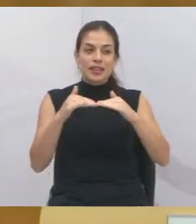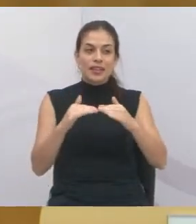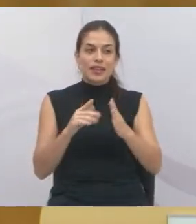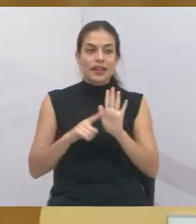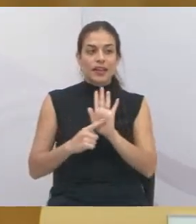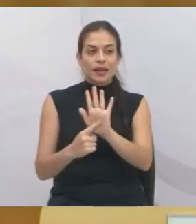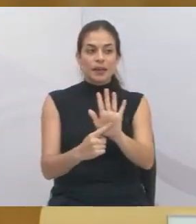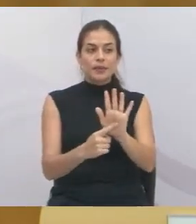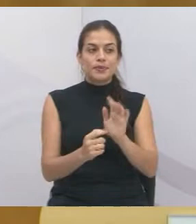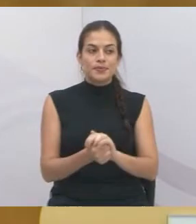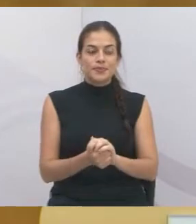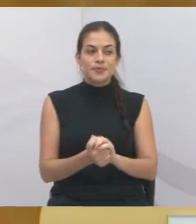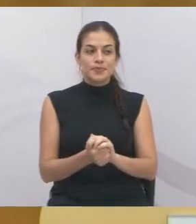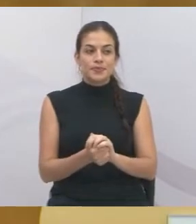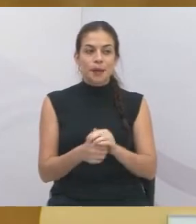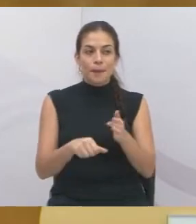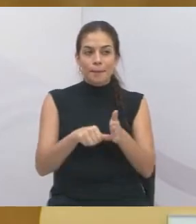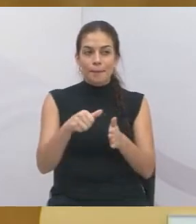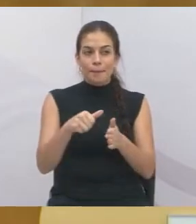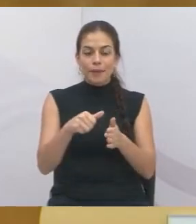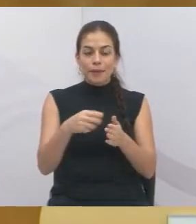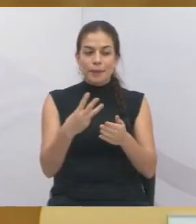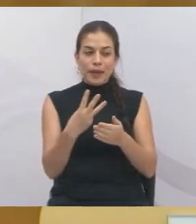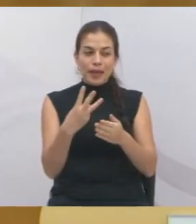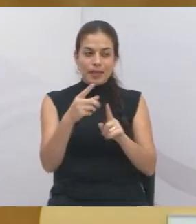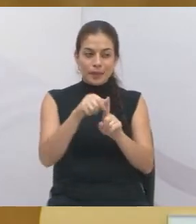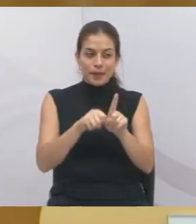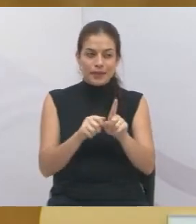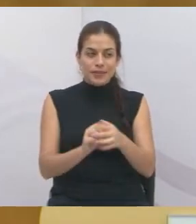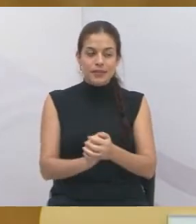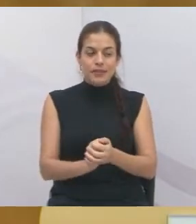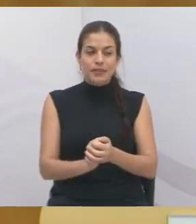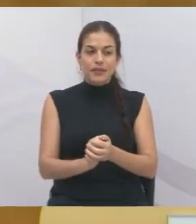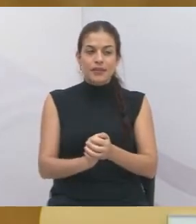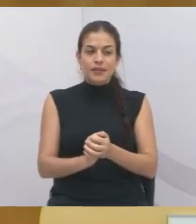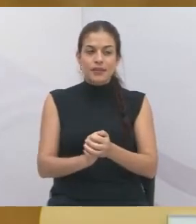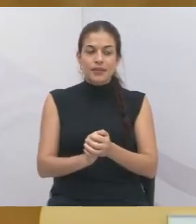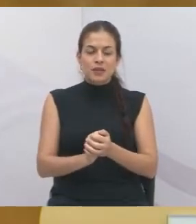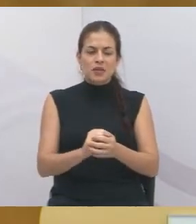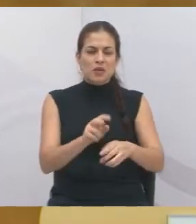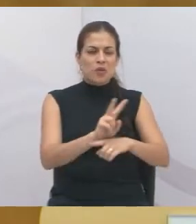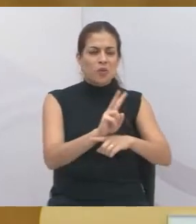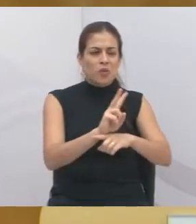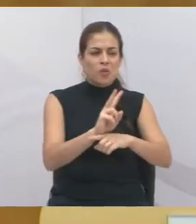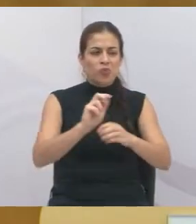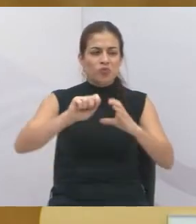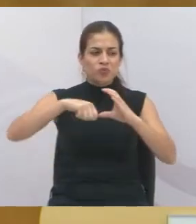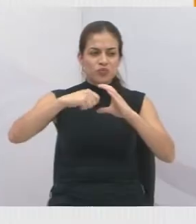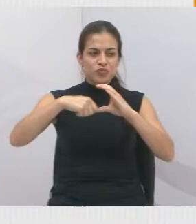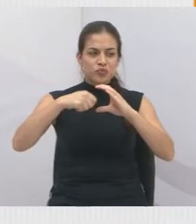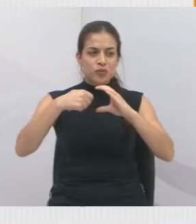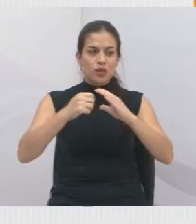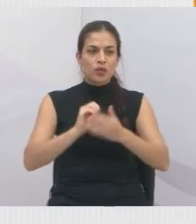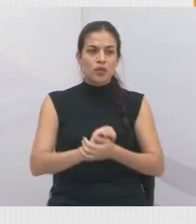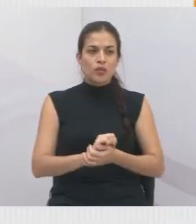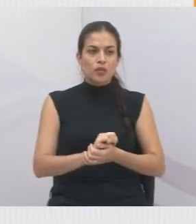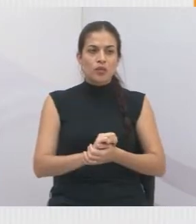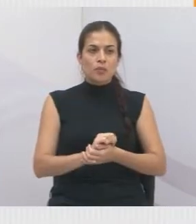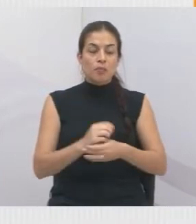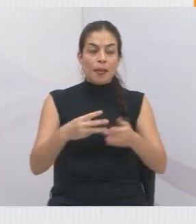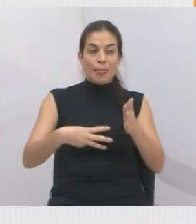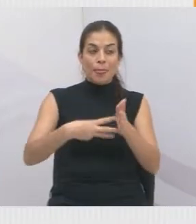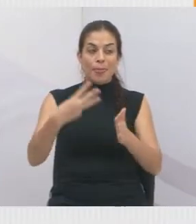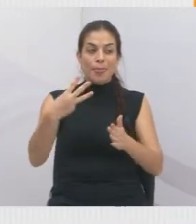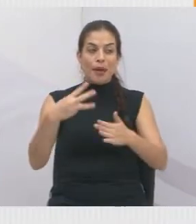trimestre. Então, eu quero que coloque o vídeo dessa fiscalização que eu fiz com relação à terceira ponte. Olá,